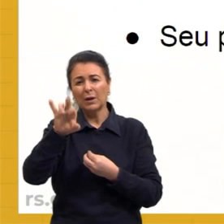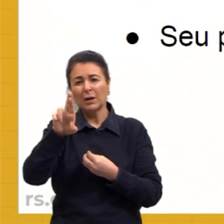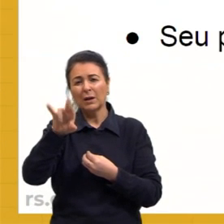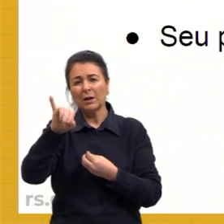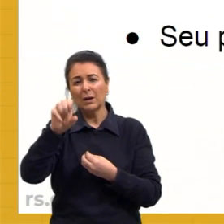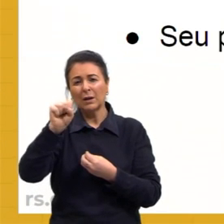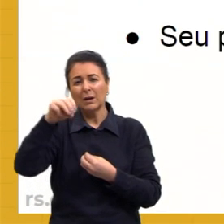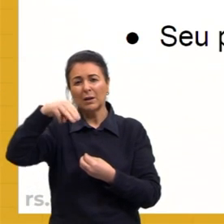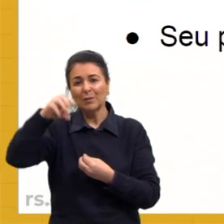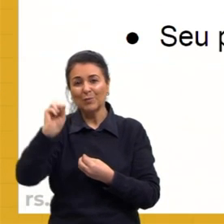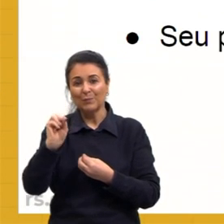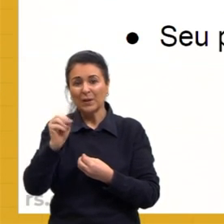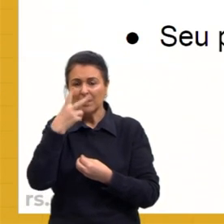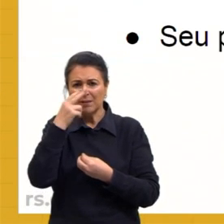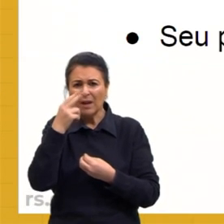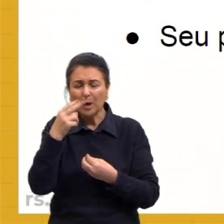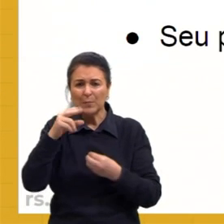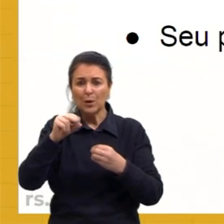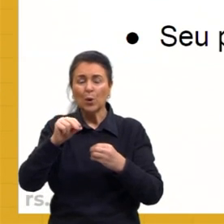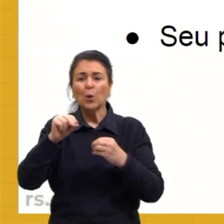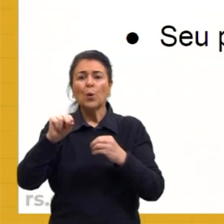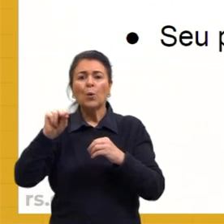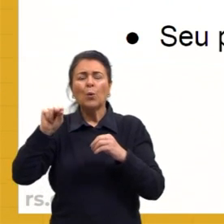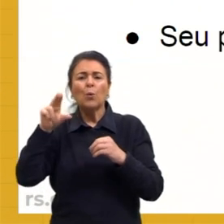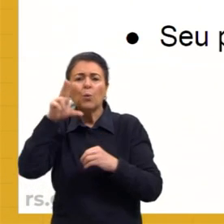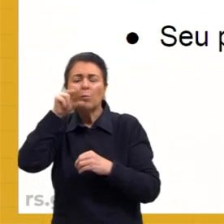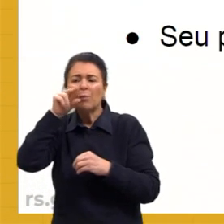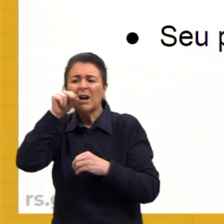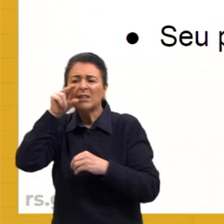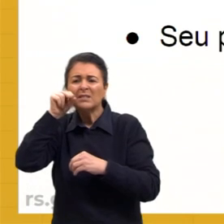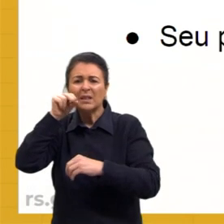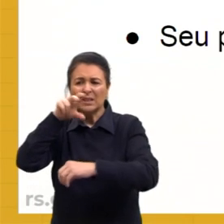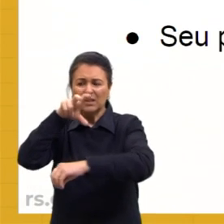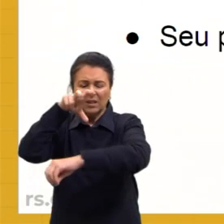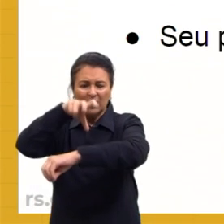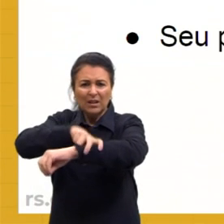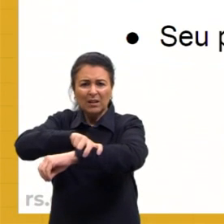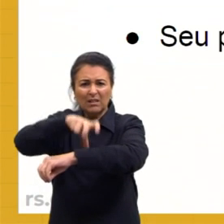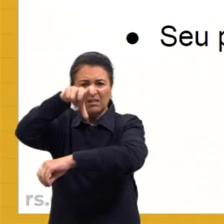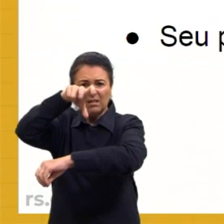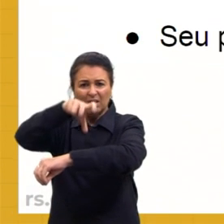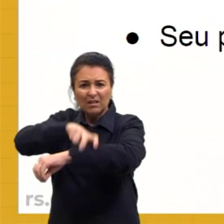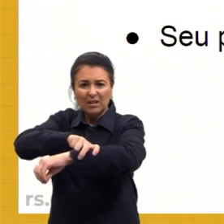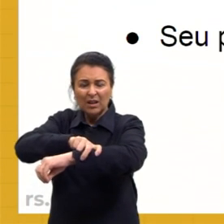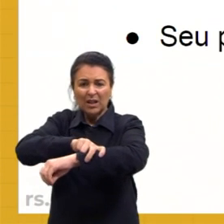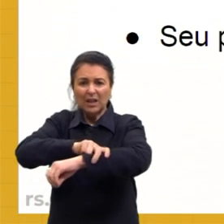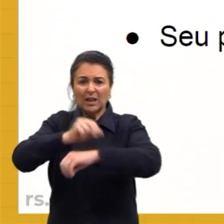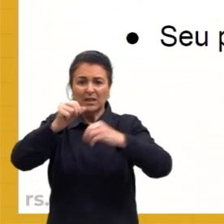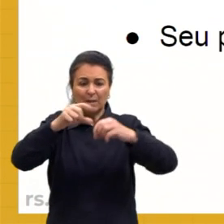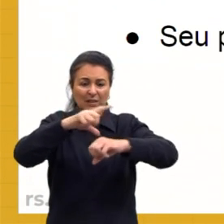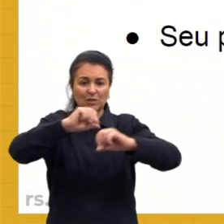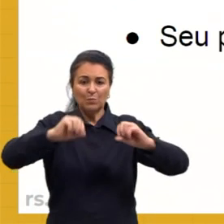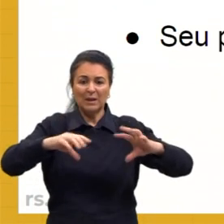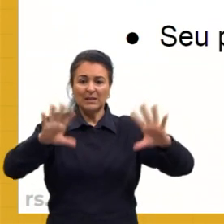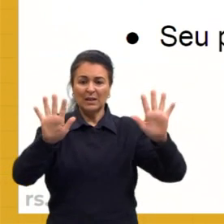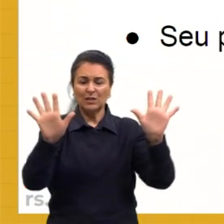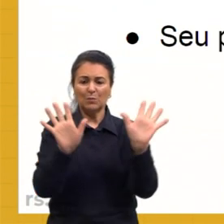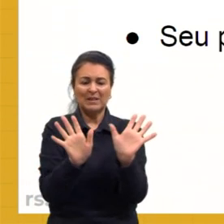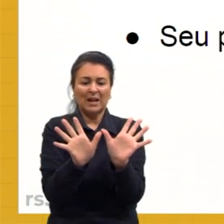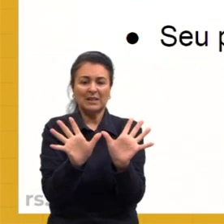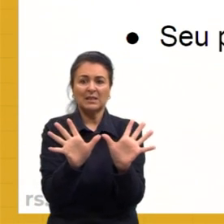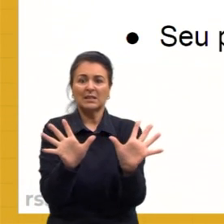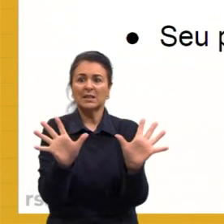ave, condor é aquela que enxerga a frente. Então, os poetas dessa geração não estão preocupados em morrer por alguém, não estão